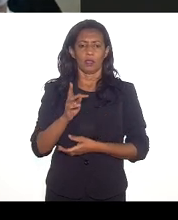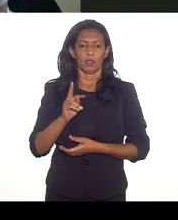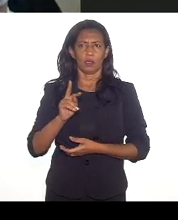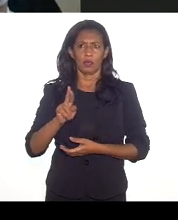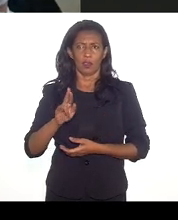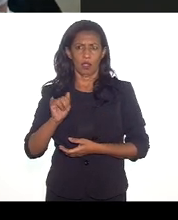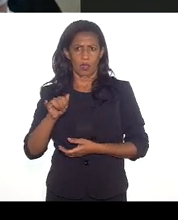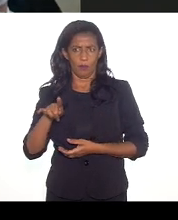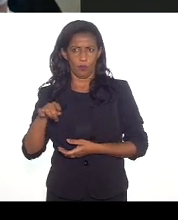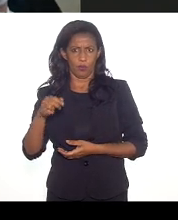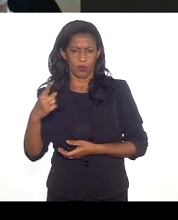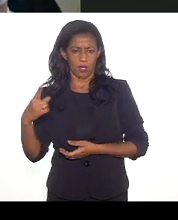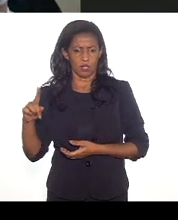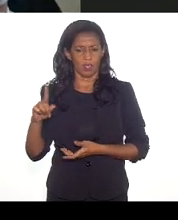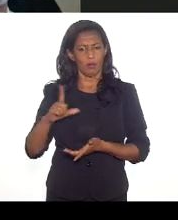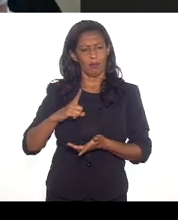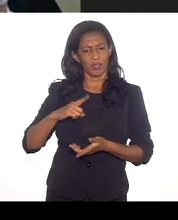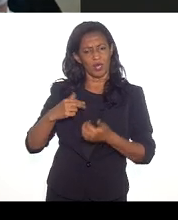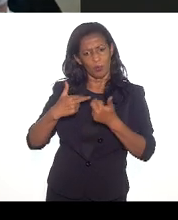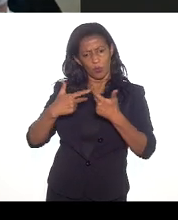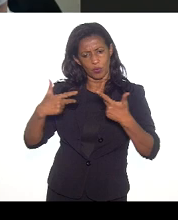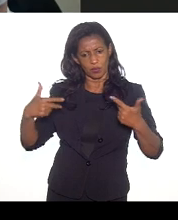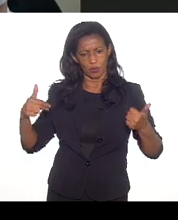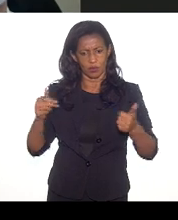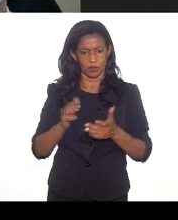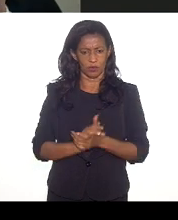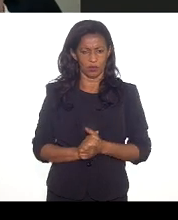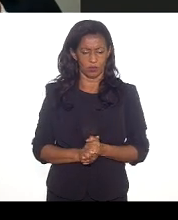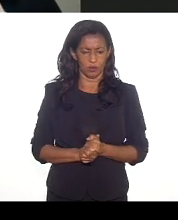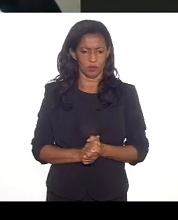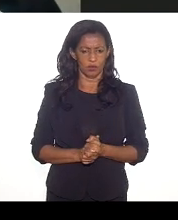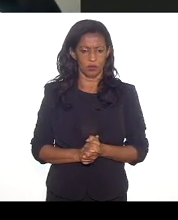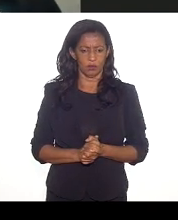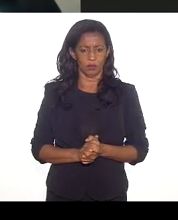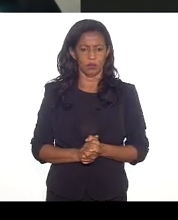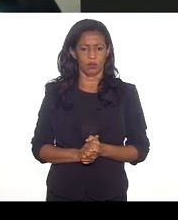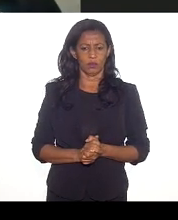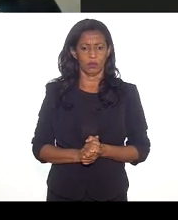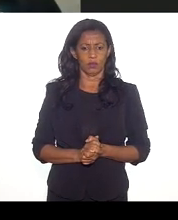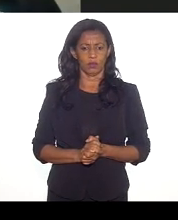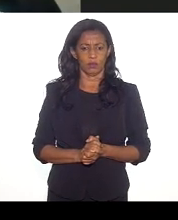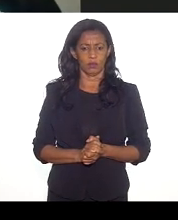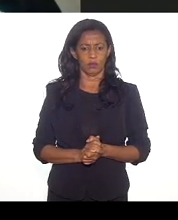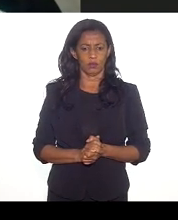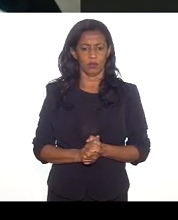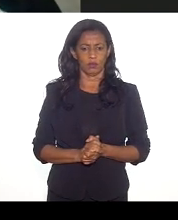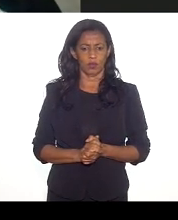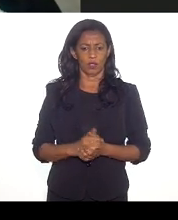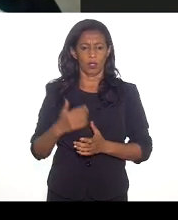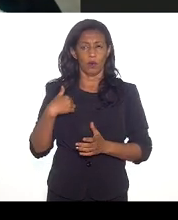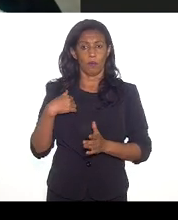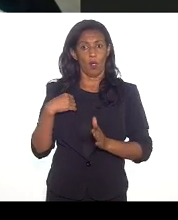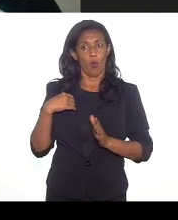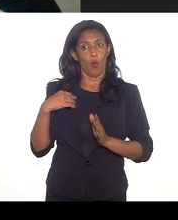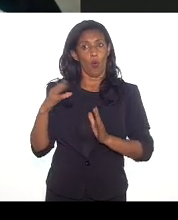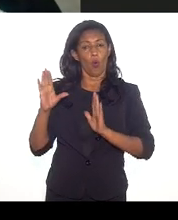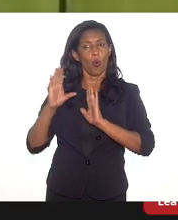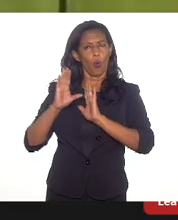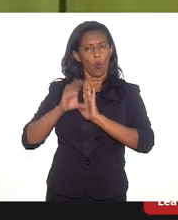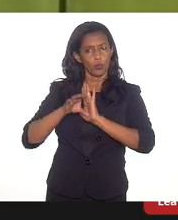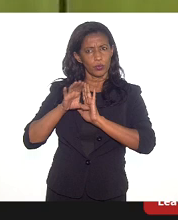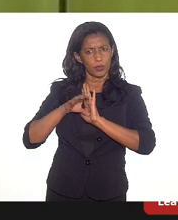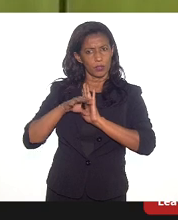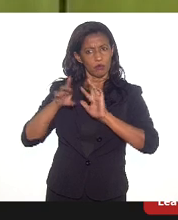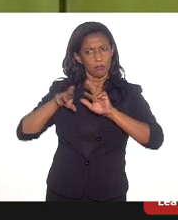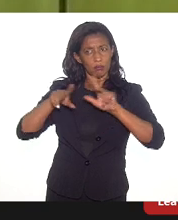Mas tem muitas das coisas que são comuns, na verdade, no conceito dele. Uma das